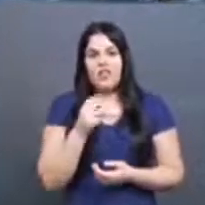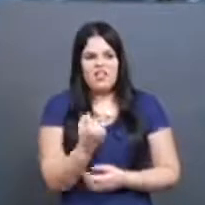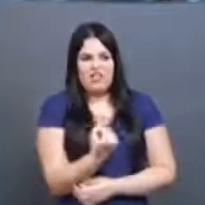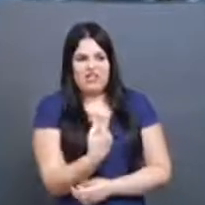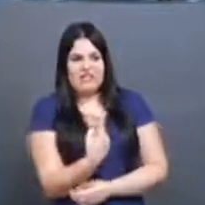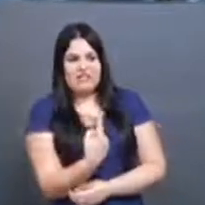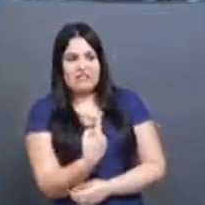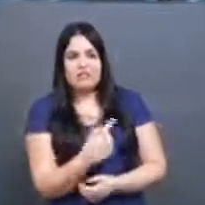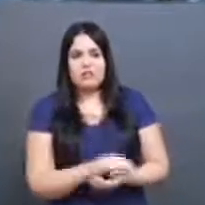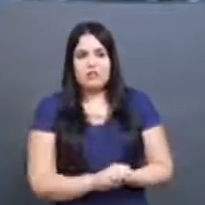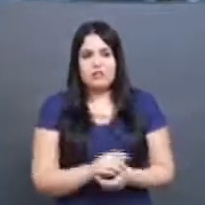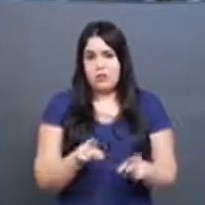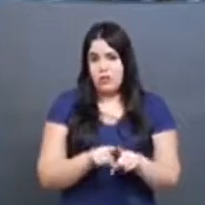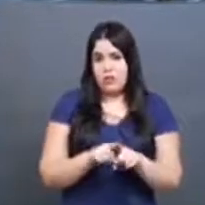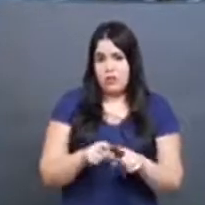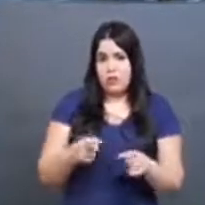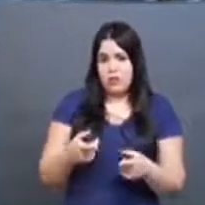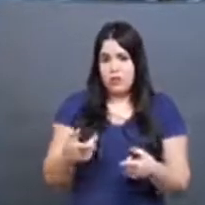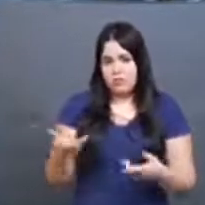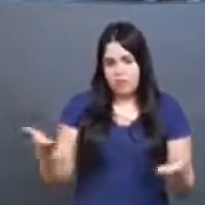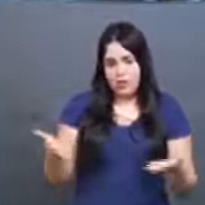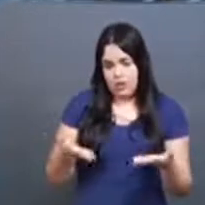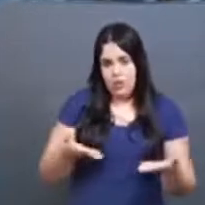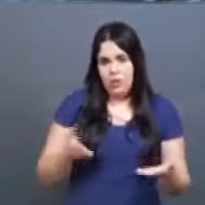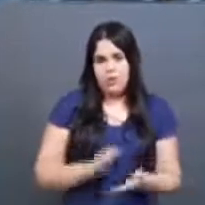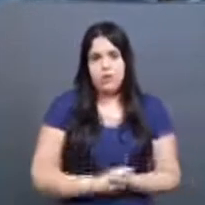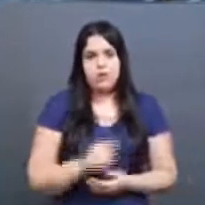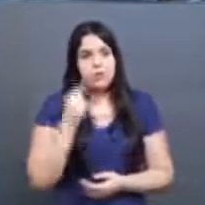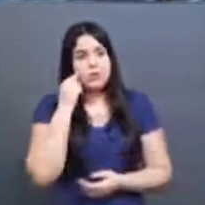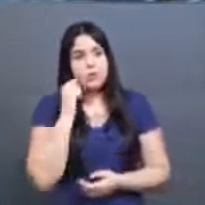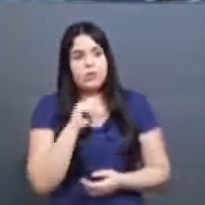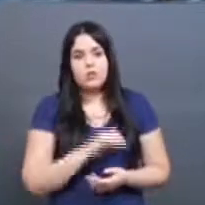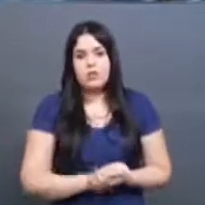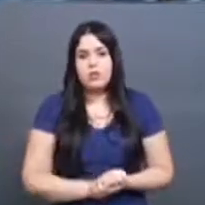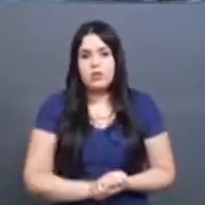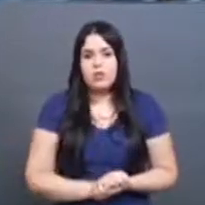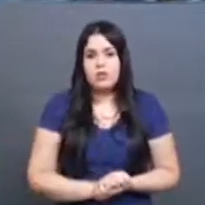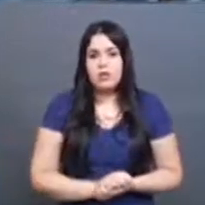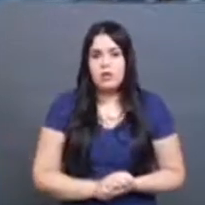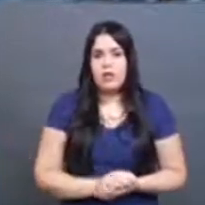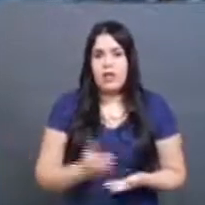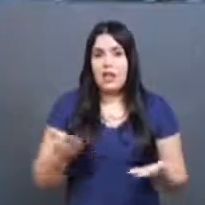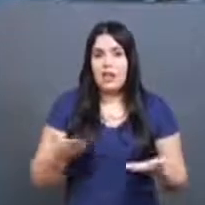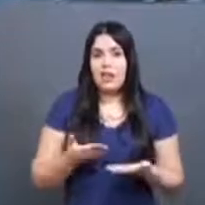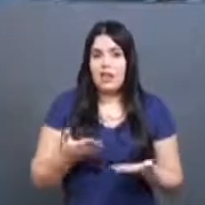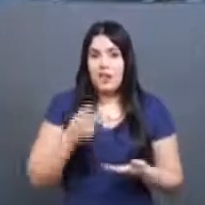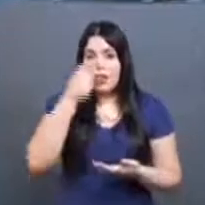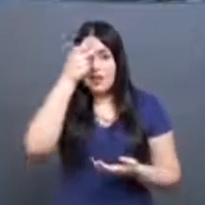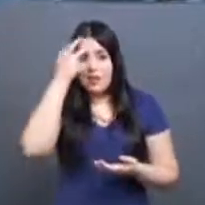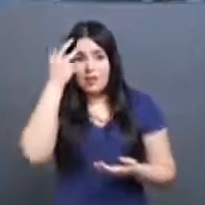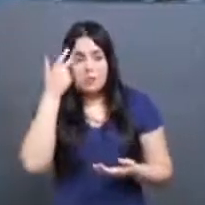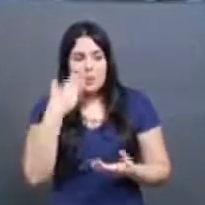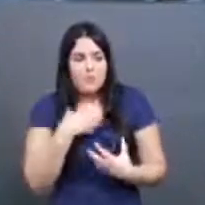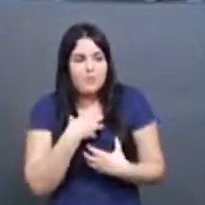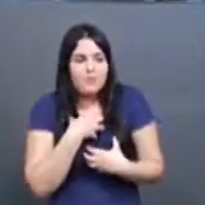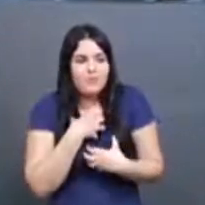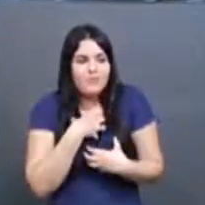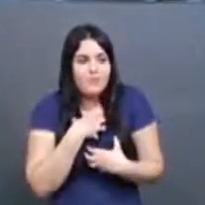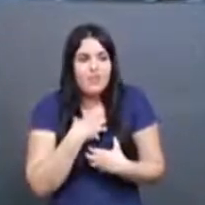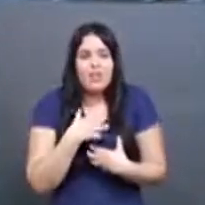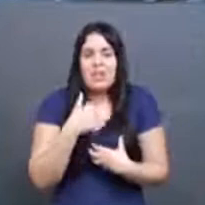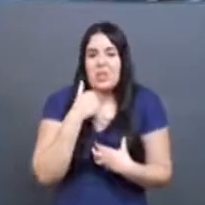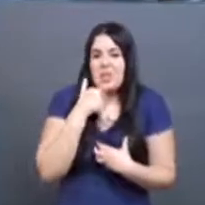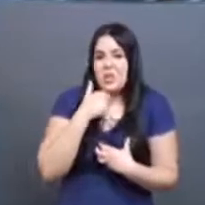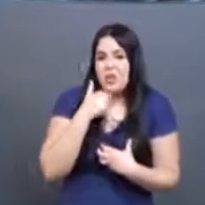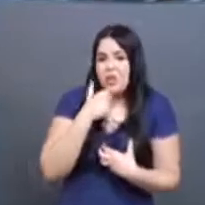gerações novas, que também se inspiram nessas gerações passadas, de que supostamente a gente estaria vivendo numa época onde as pessoas são mais sentidas, são incapazes de lidar